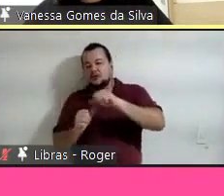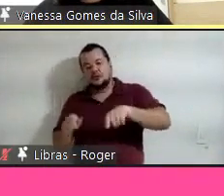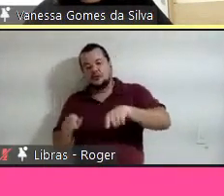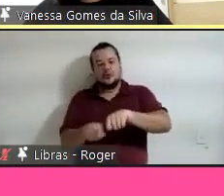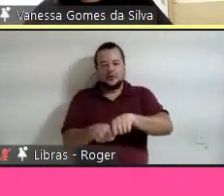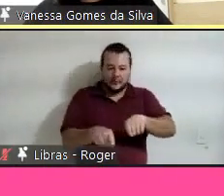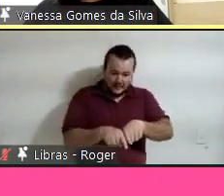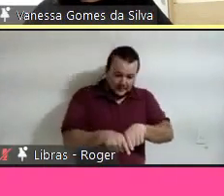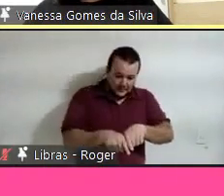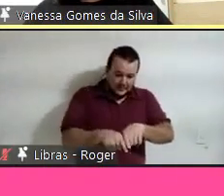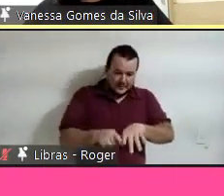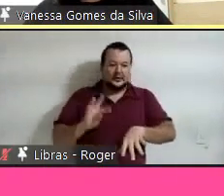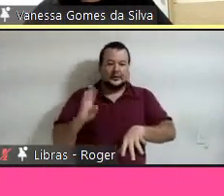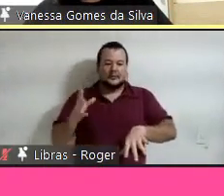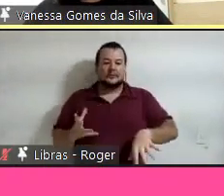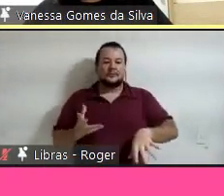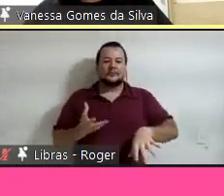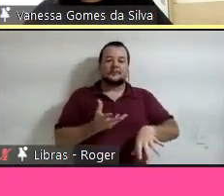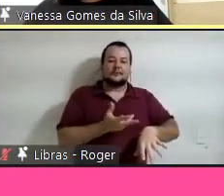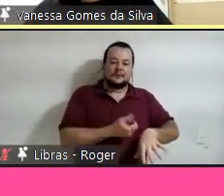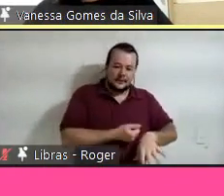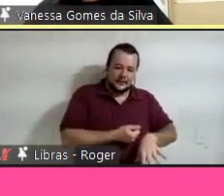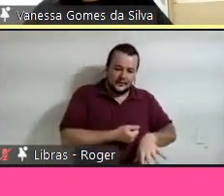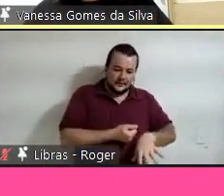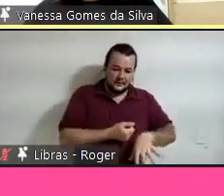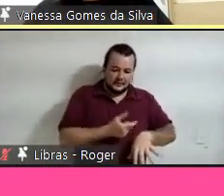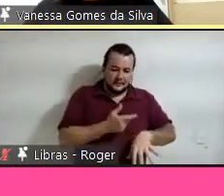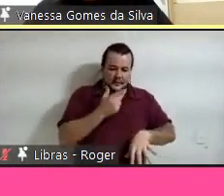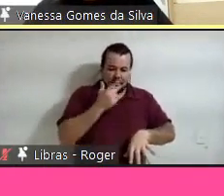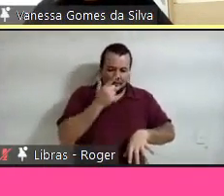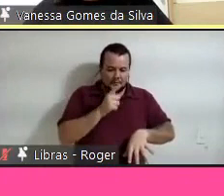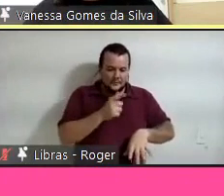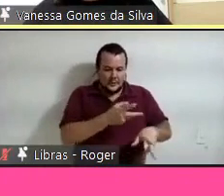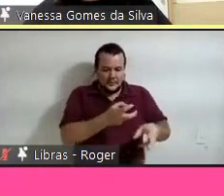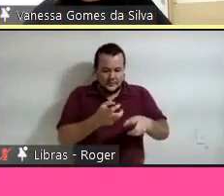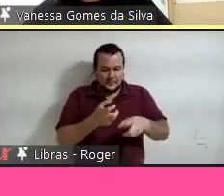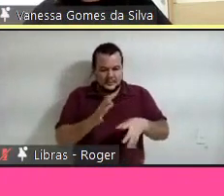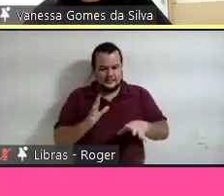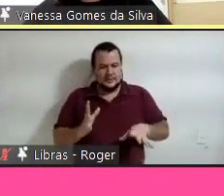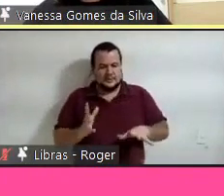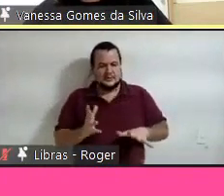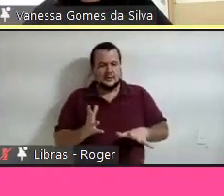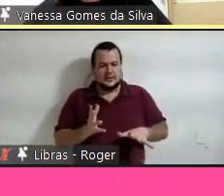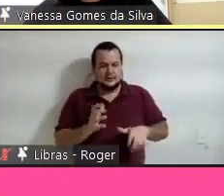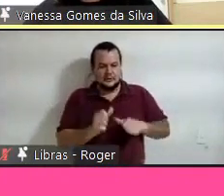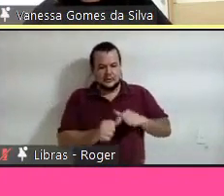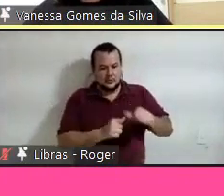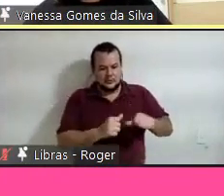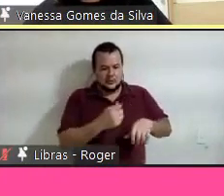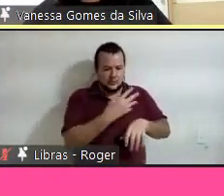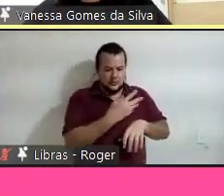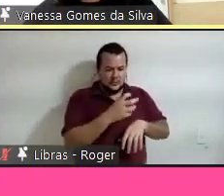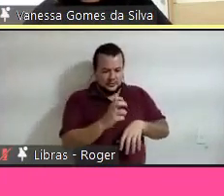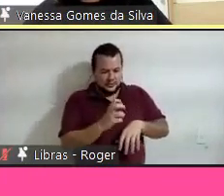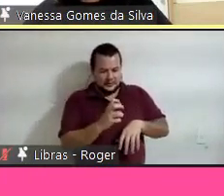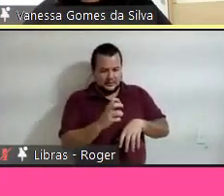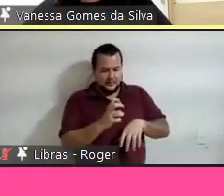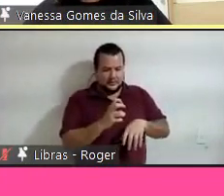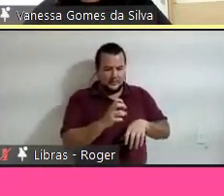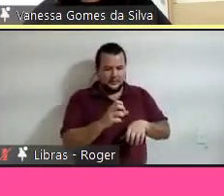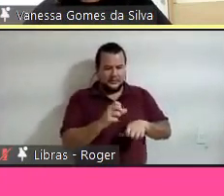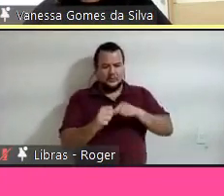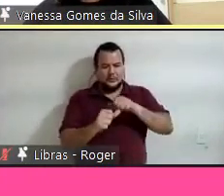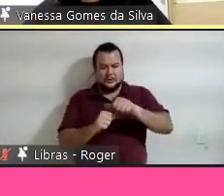aí salvando, a gente pode ver que já mudou aqui, o 45 para a vida útil, a porcentagem de substituição foi para 80%